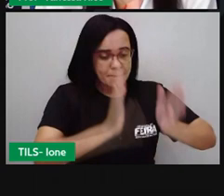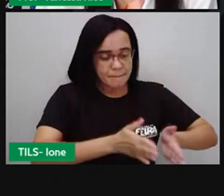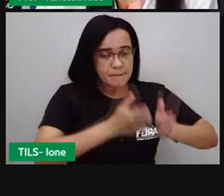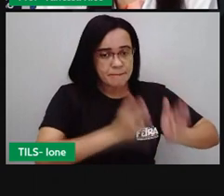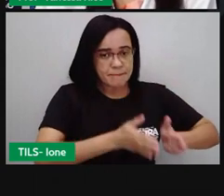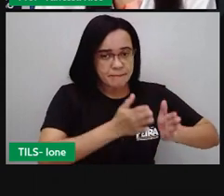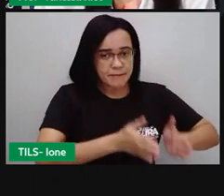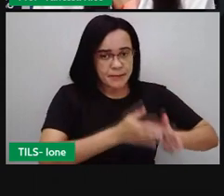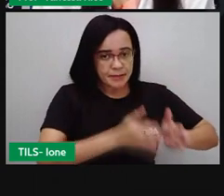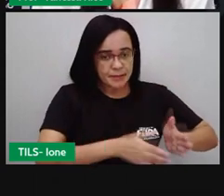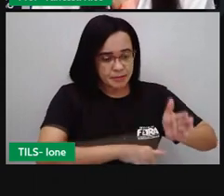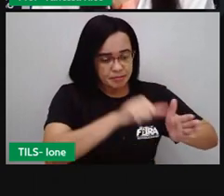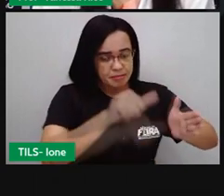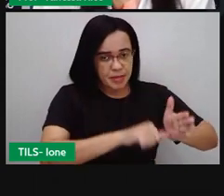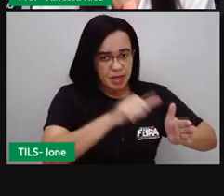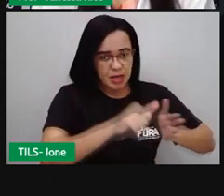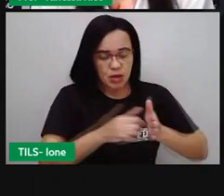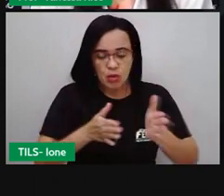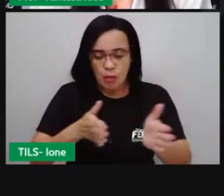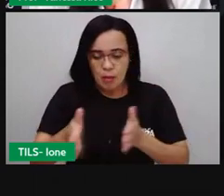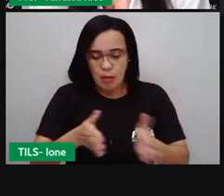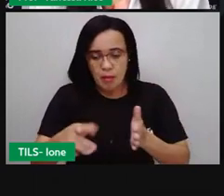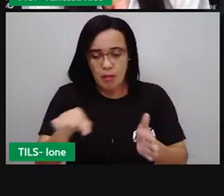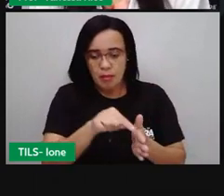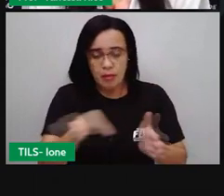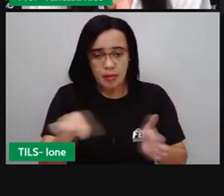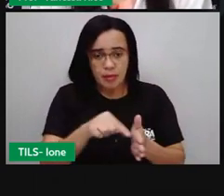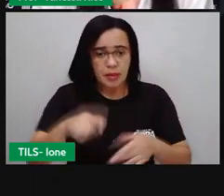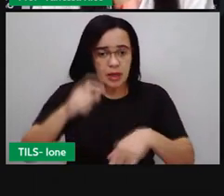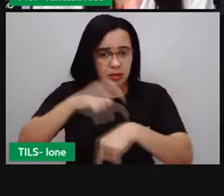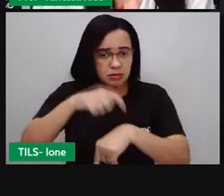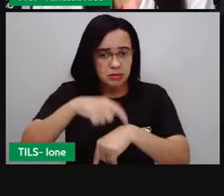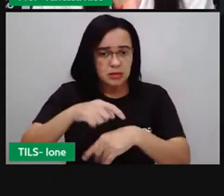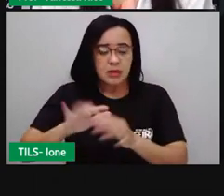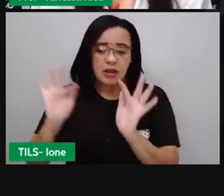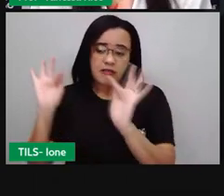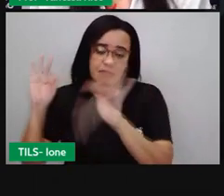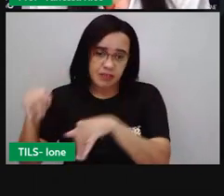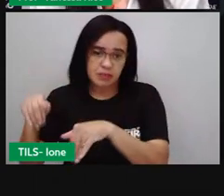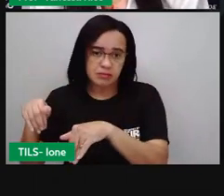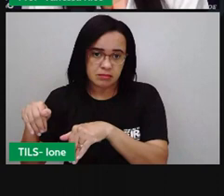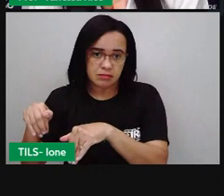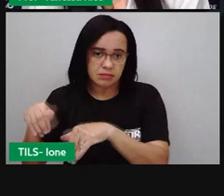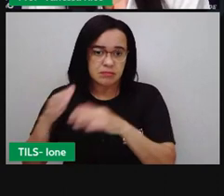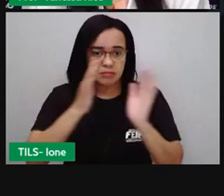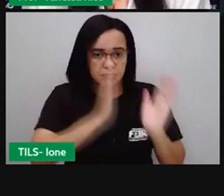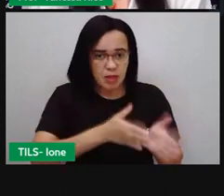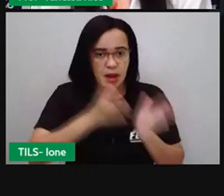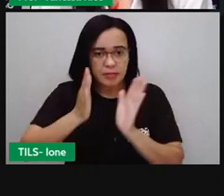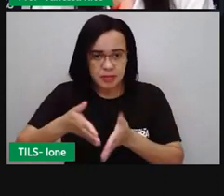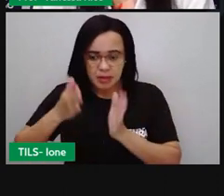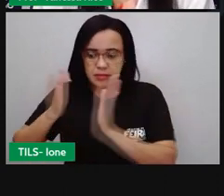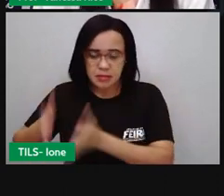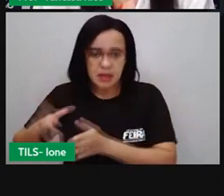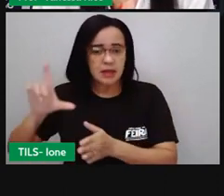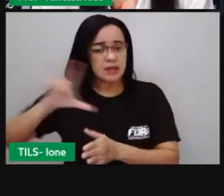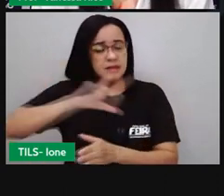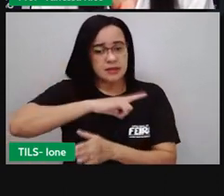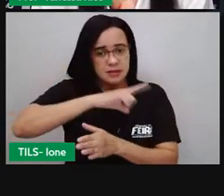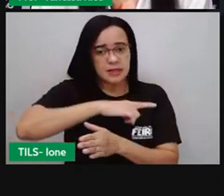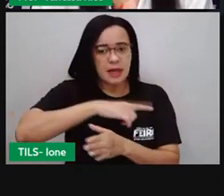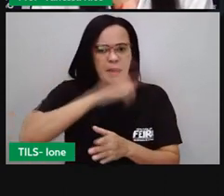personagens, vai encontrar descrição de ambientes ou dos próprios personagens ou de uma situação.